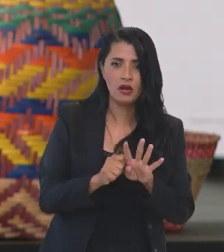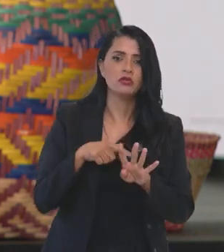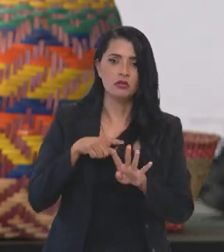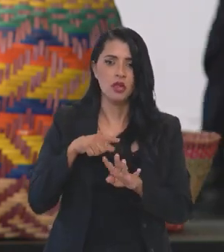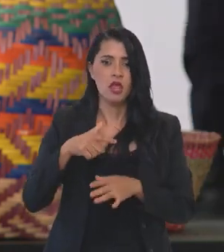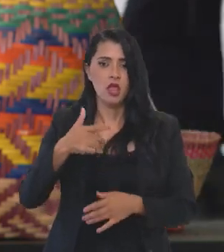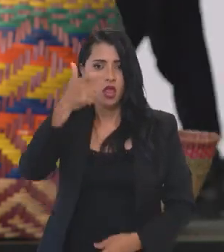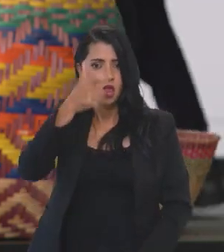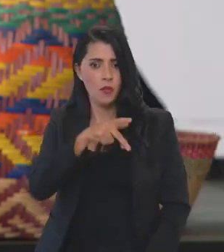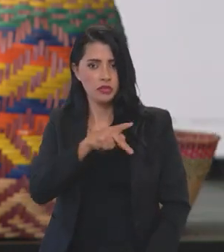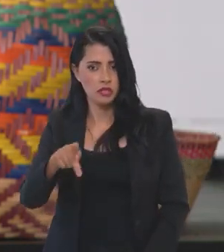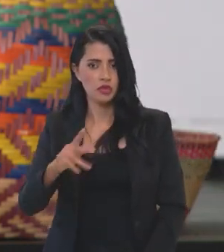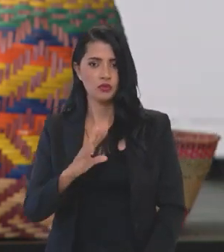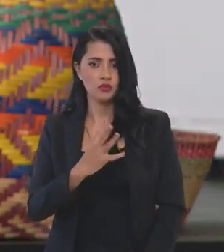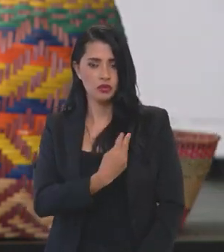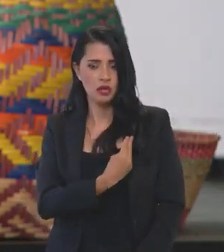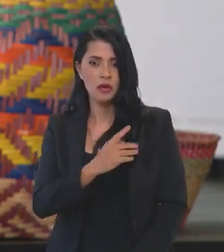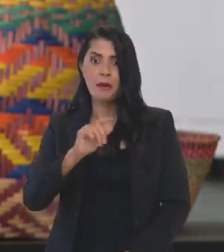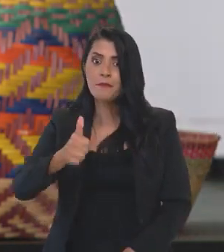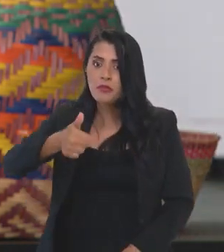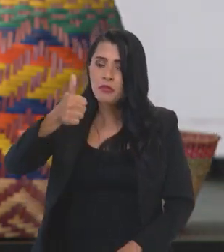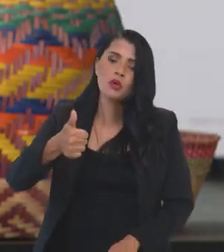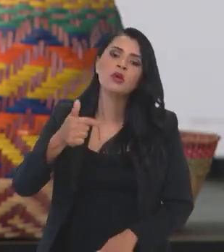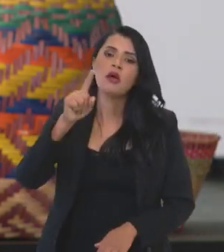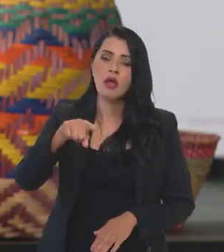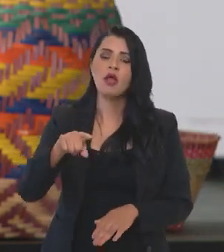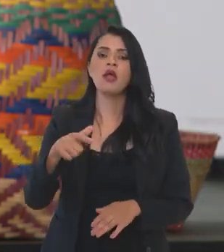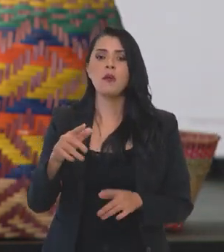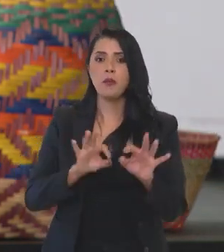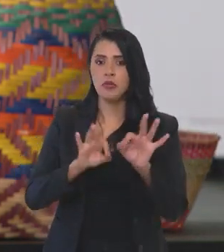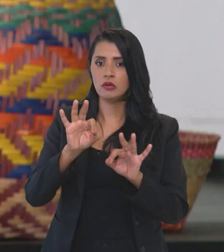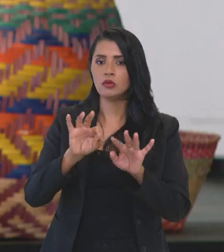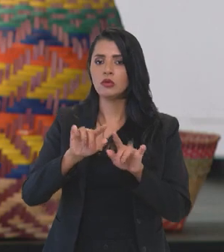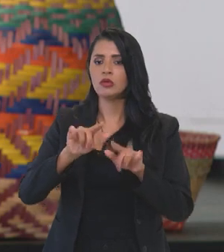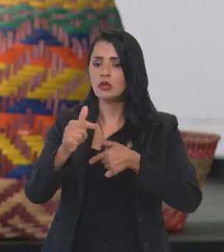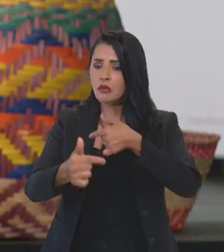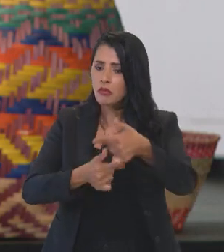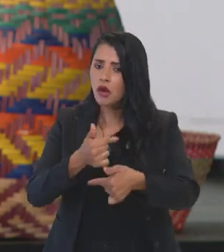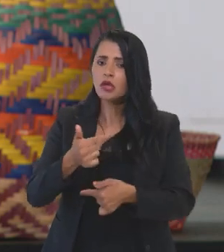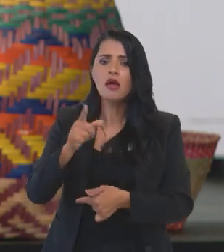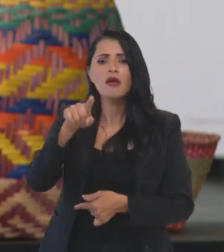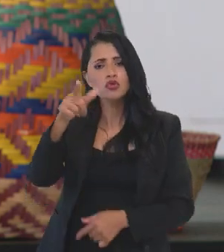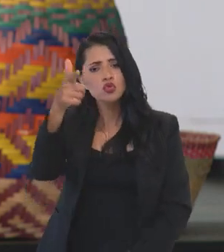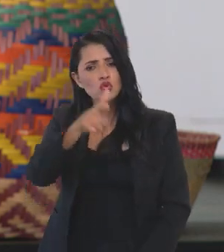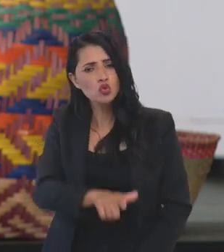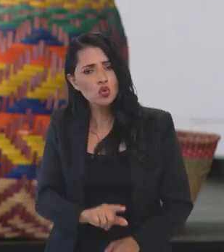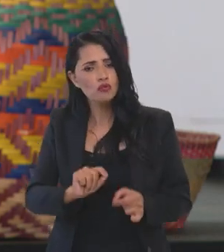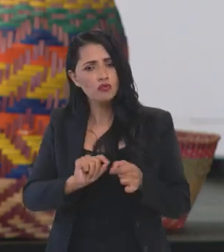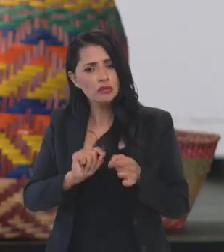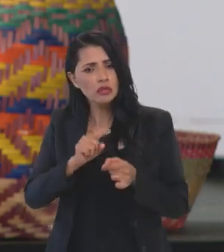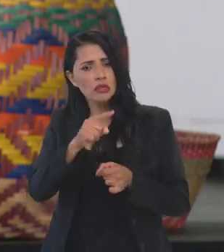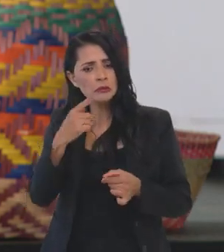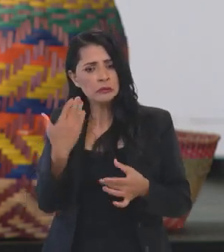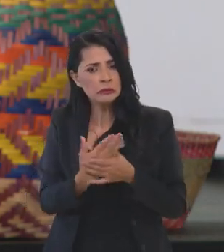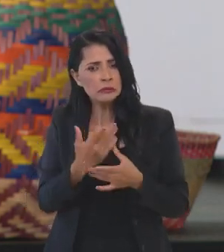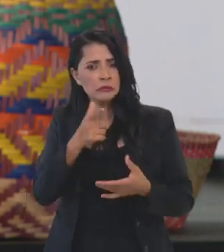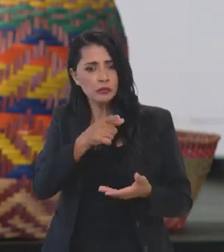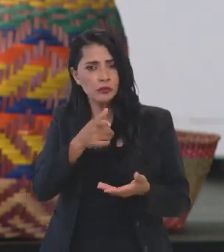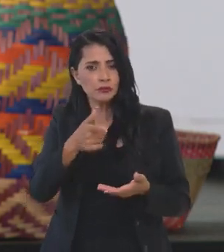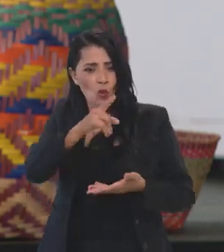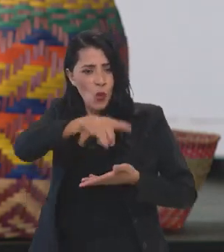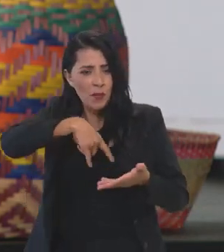meses na gestão da FUNAI, e uma das prioridades, o plano de trabalho, é, novamente, fazer com que os